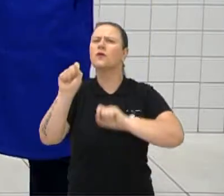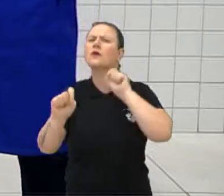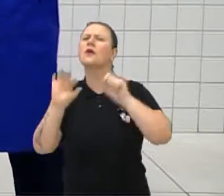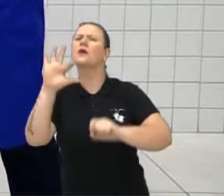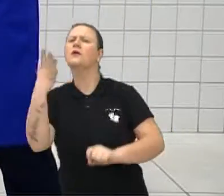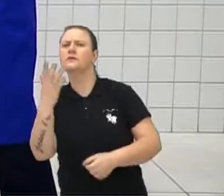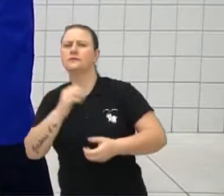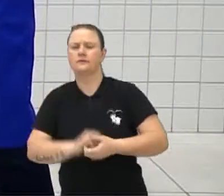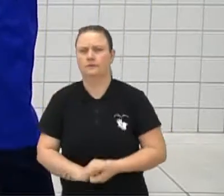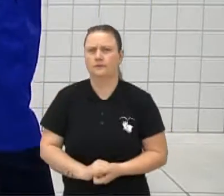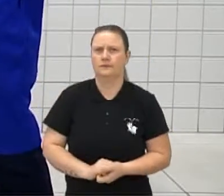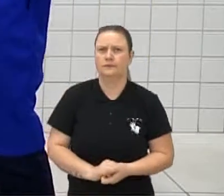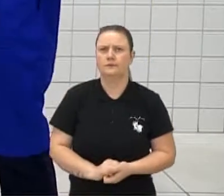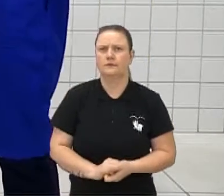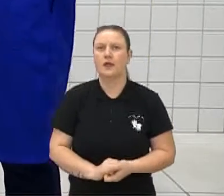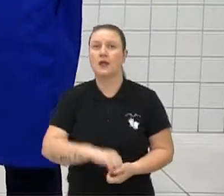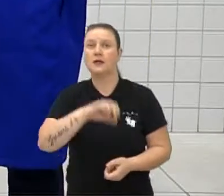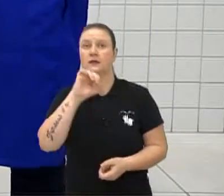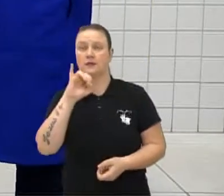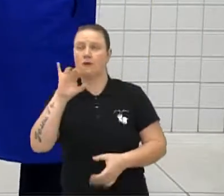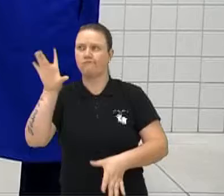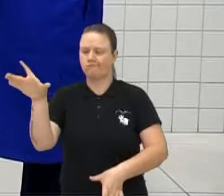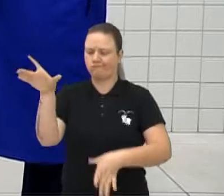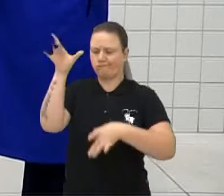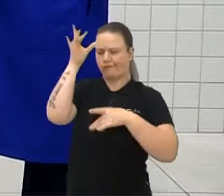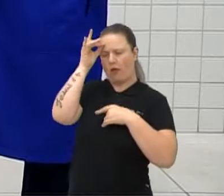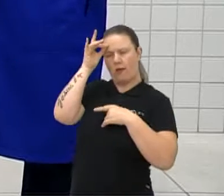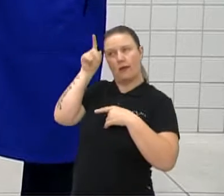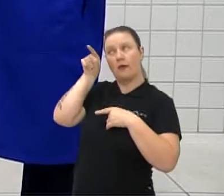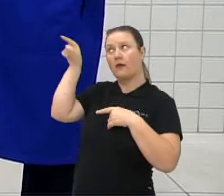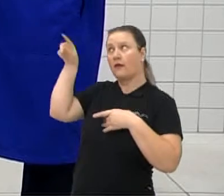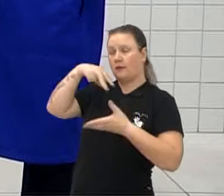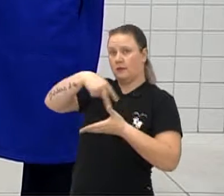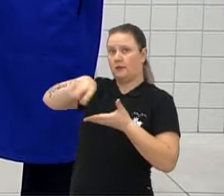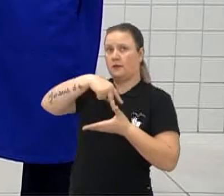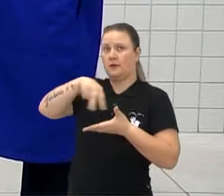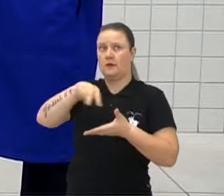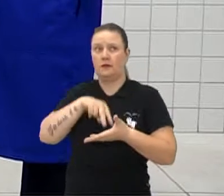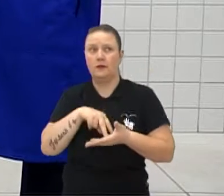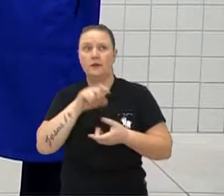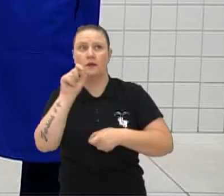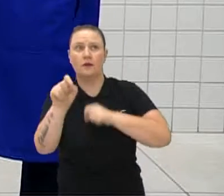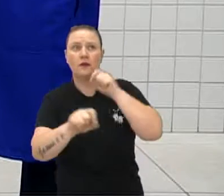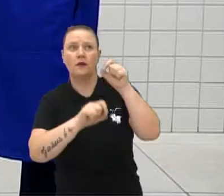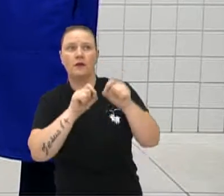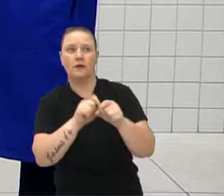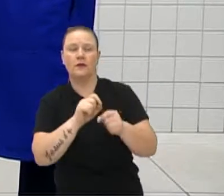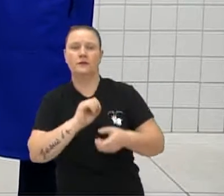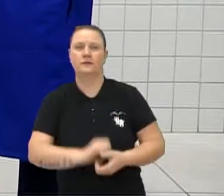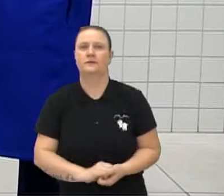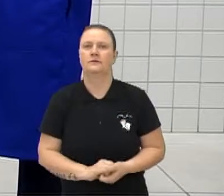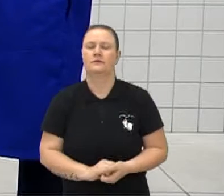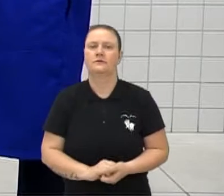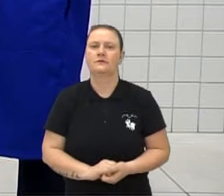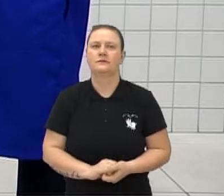com isso? Quem se apoderou dessa dança? Olha só. Foi.